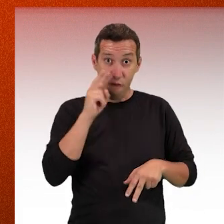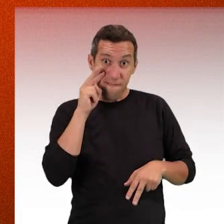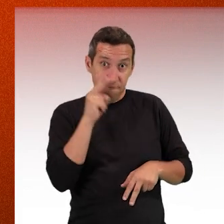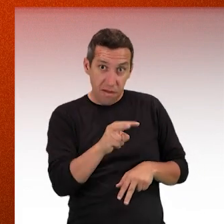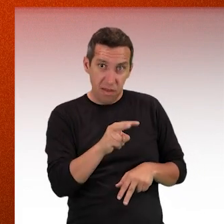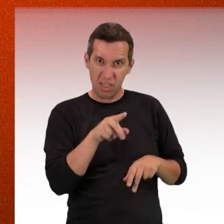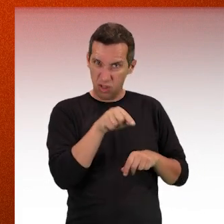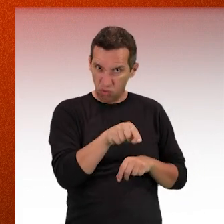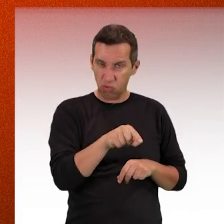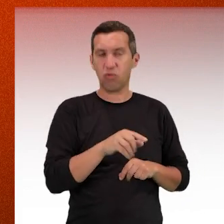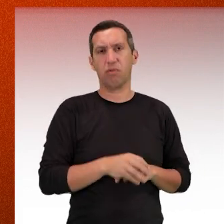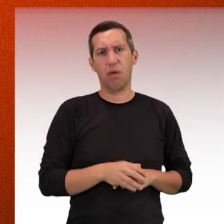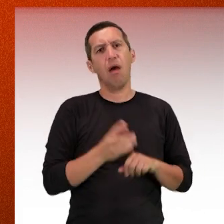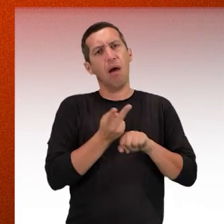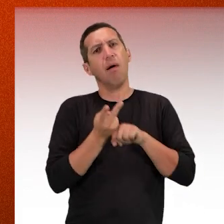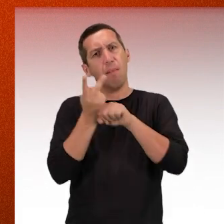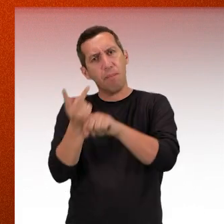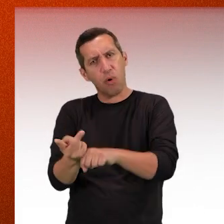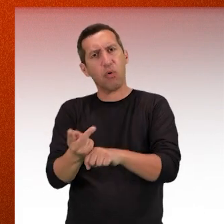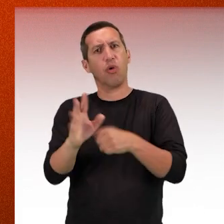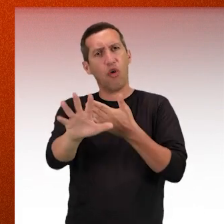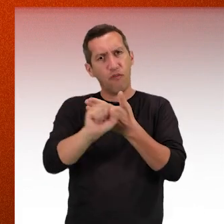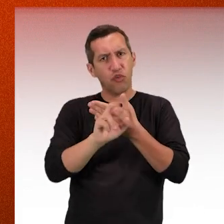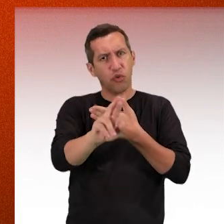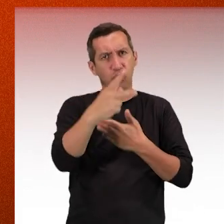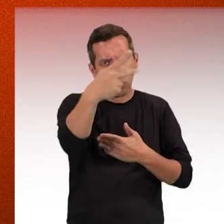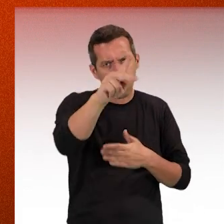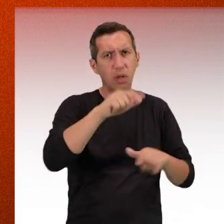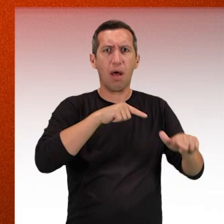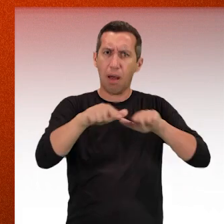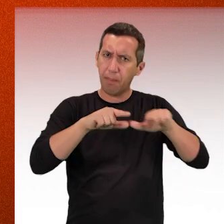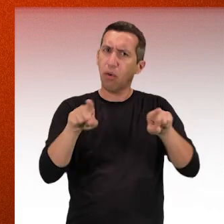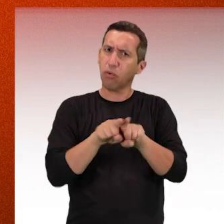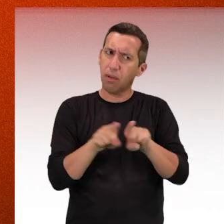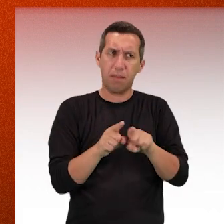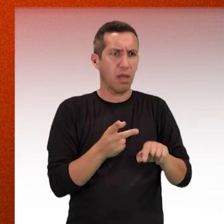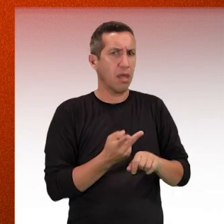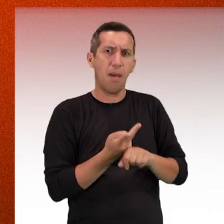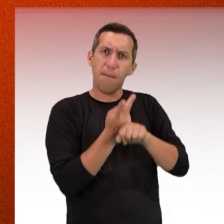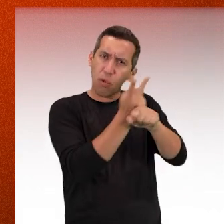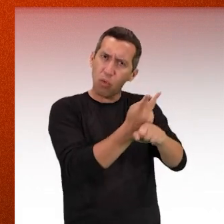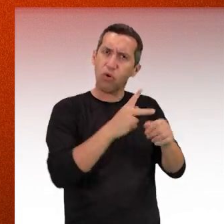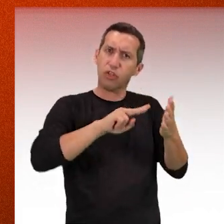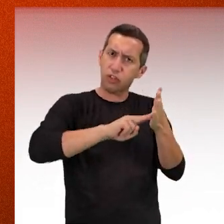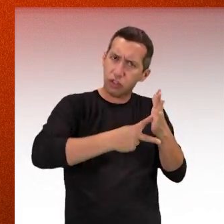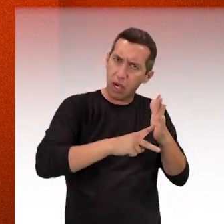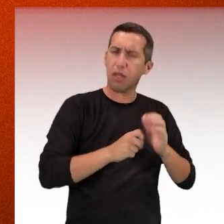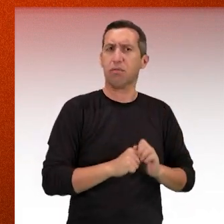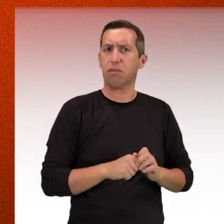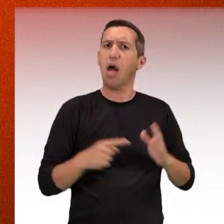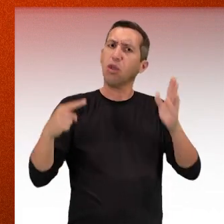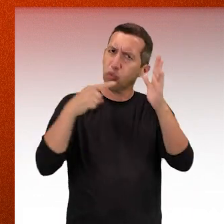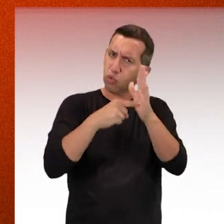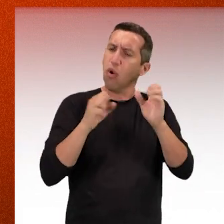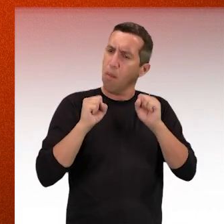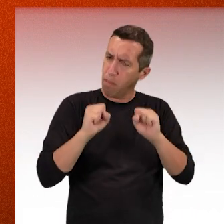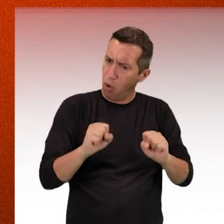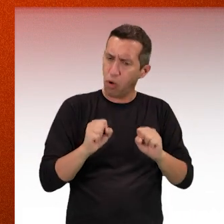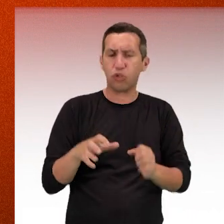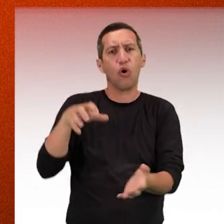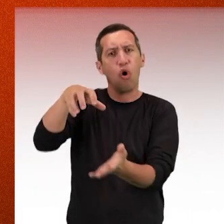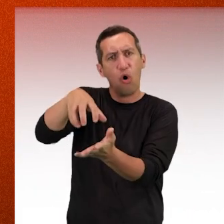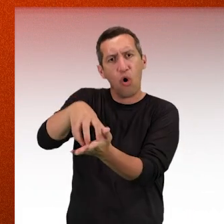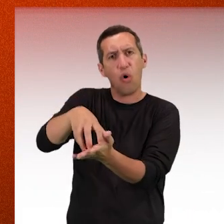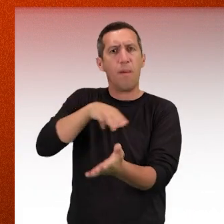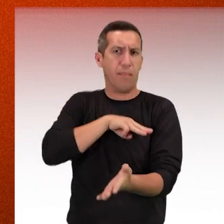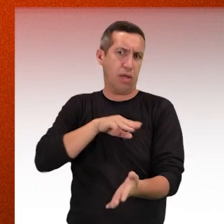presenciar situações parecidas, procure a ouvidoria do seu trabalho ou até mesmo o sindicato da sua categoria. A denúncia pode ser feita também